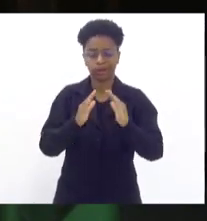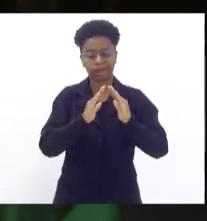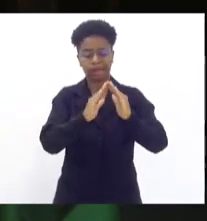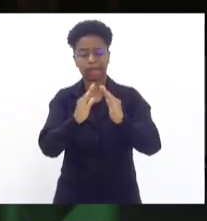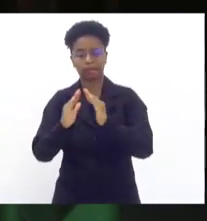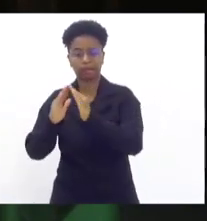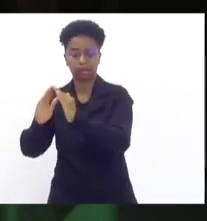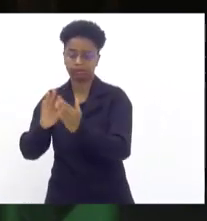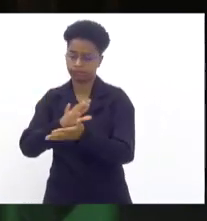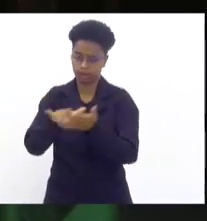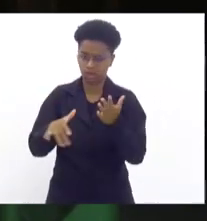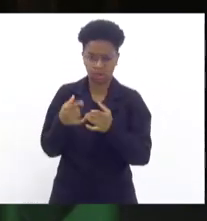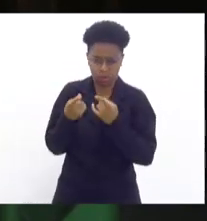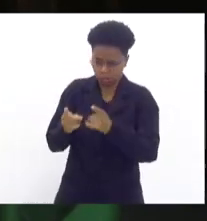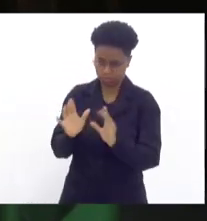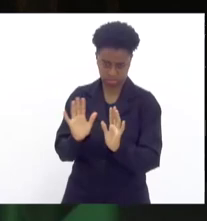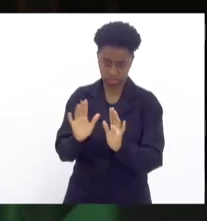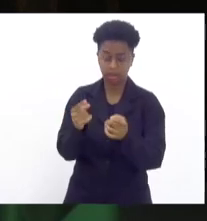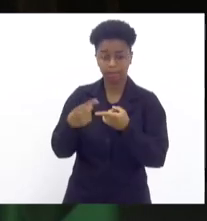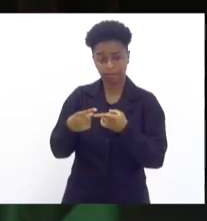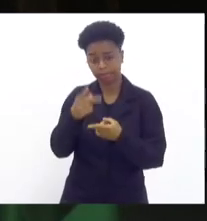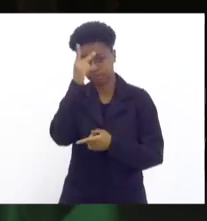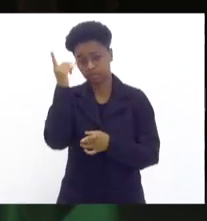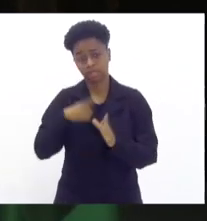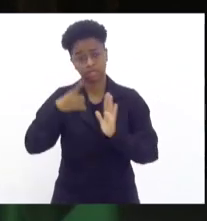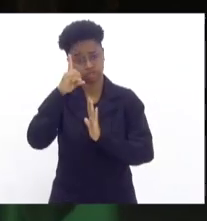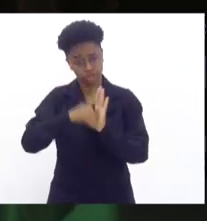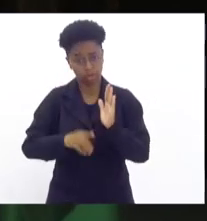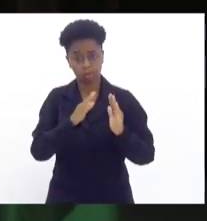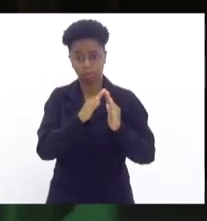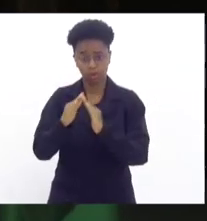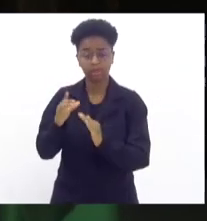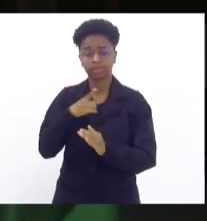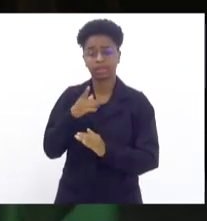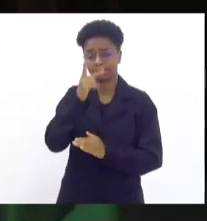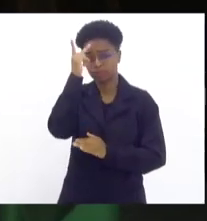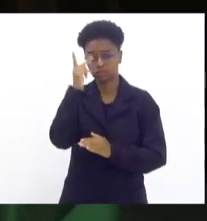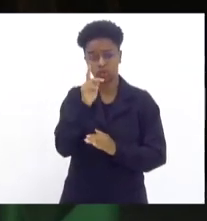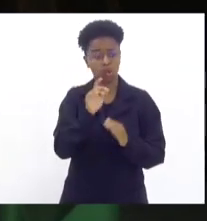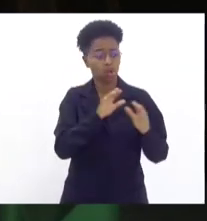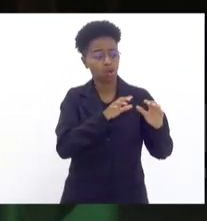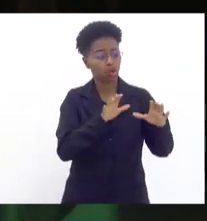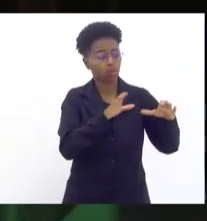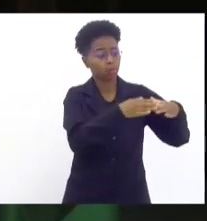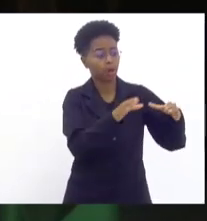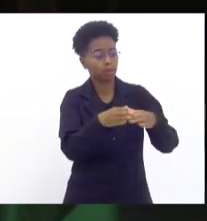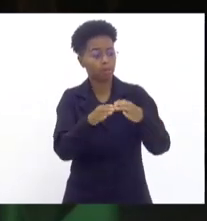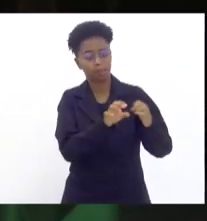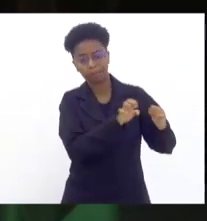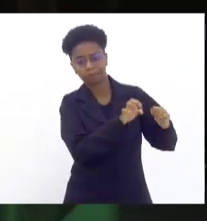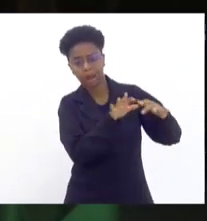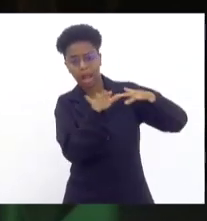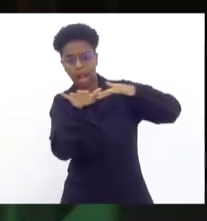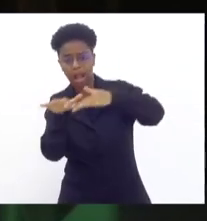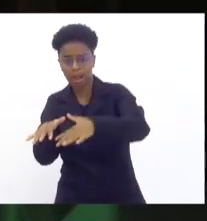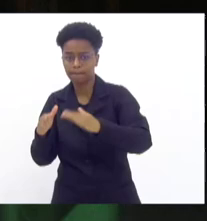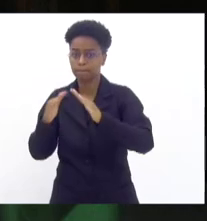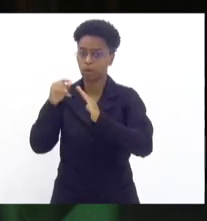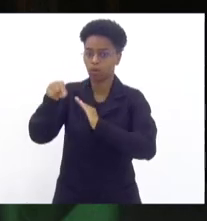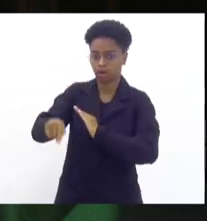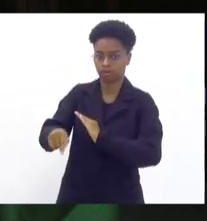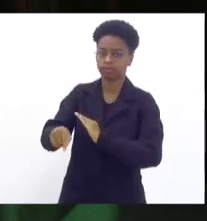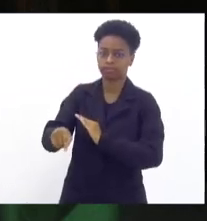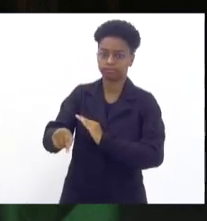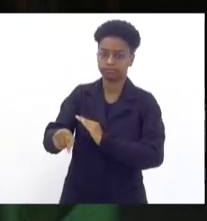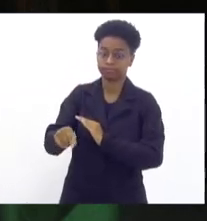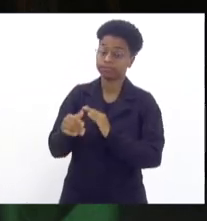nada contra, porque as pessoas têm direito à moradia, vieram pessoas de várias comunidades, de várias outras localidades do Rio de Janeiro,